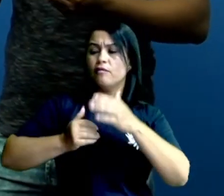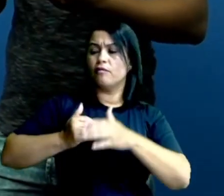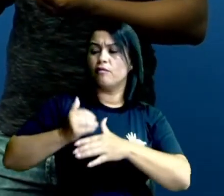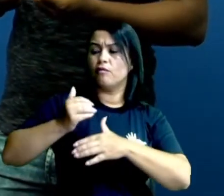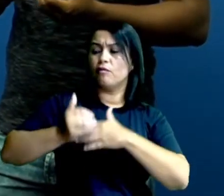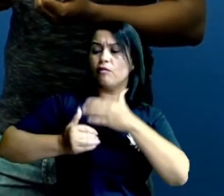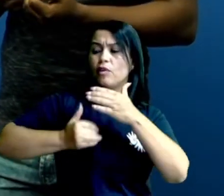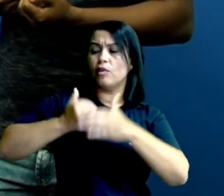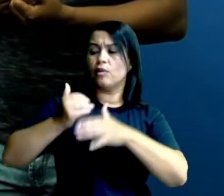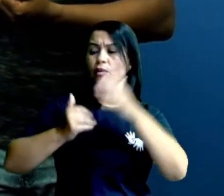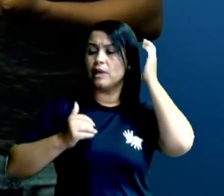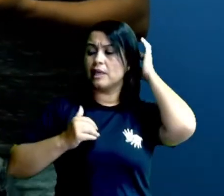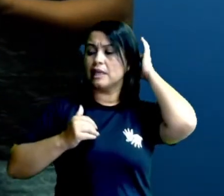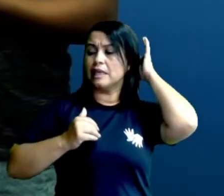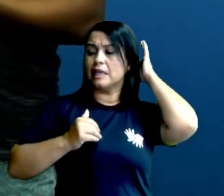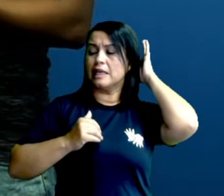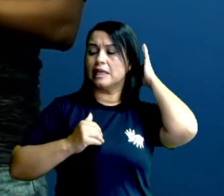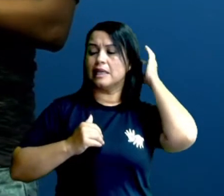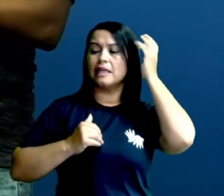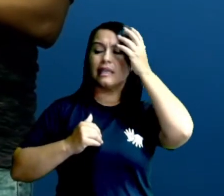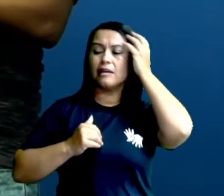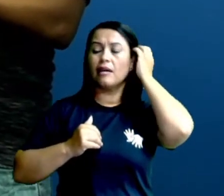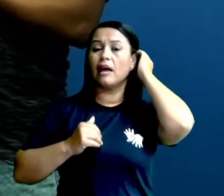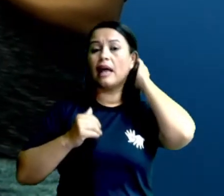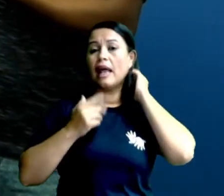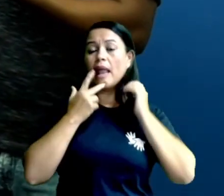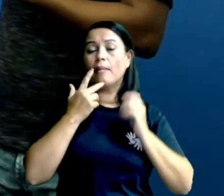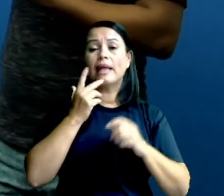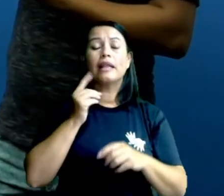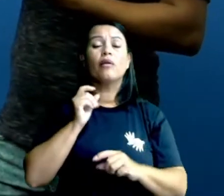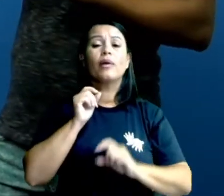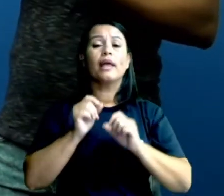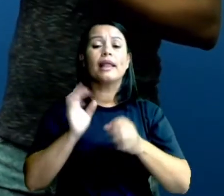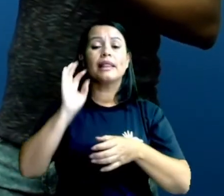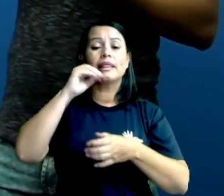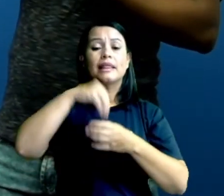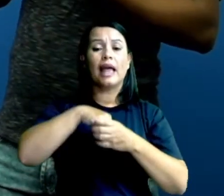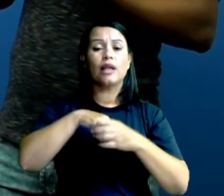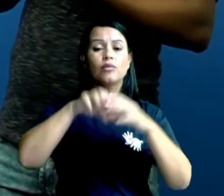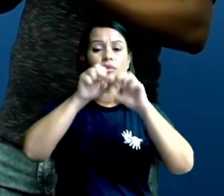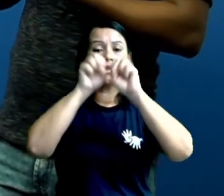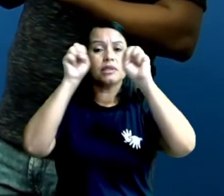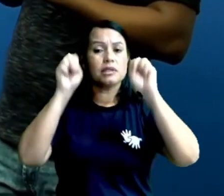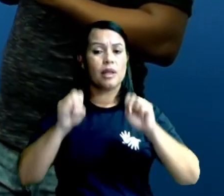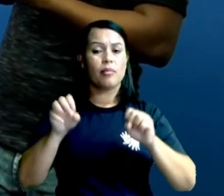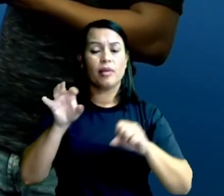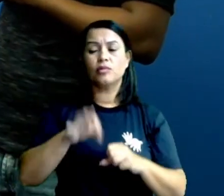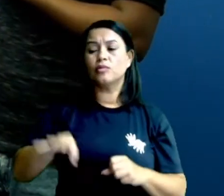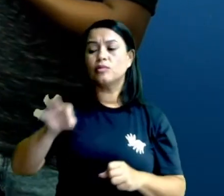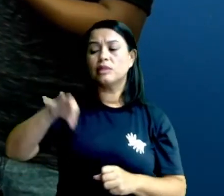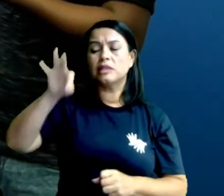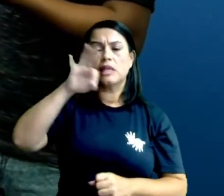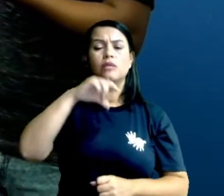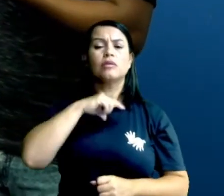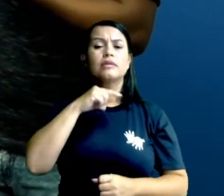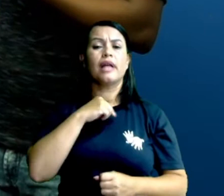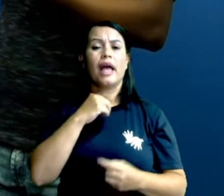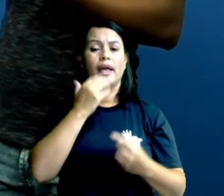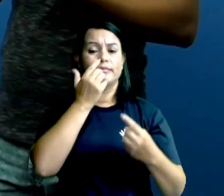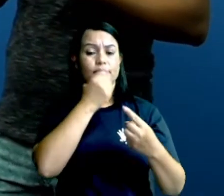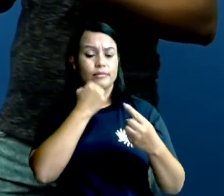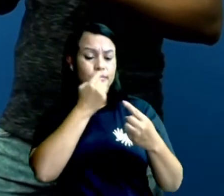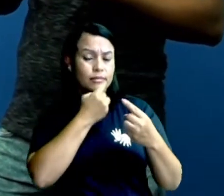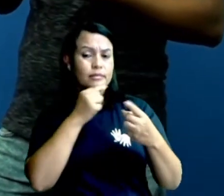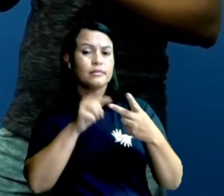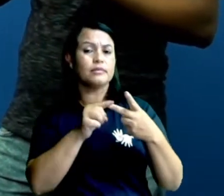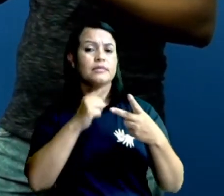cavidades surgiam no embrião? Então, dentro de um inseto, possuem sistemas digestivos. O